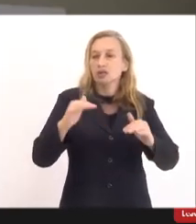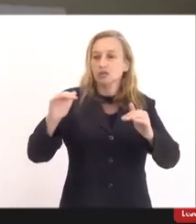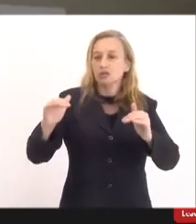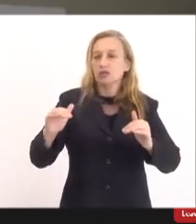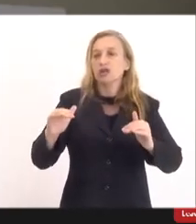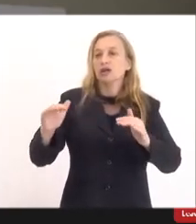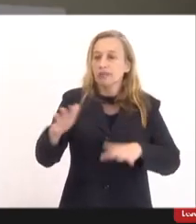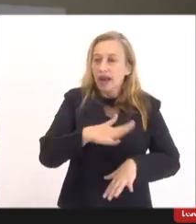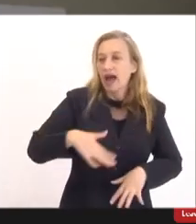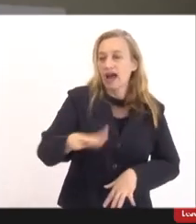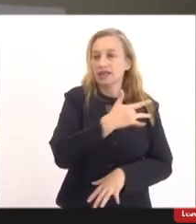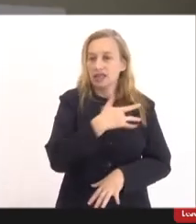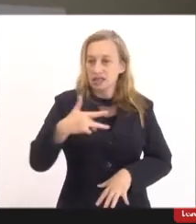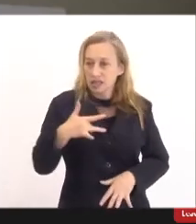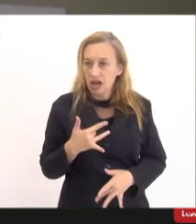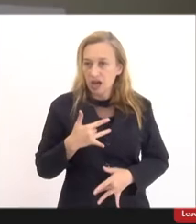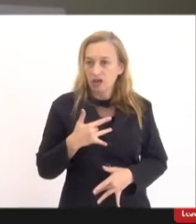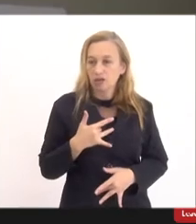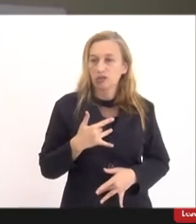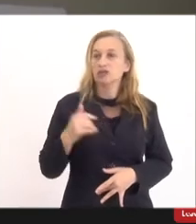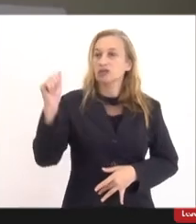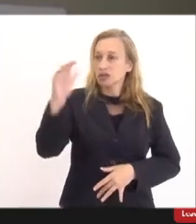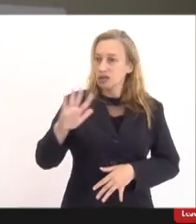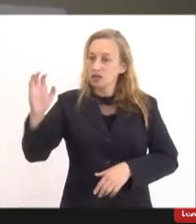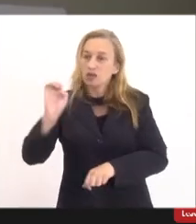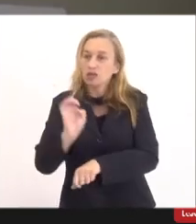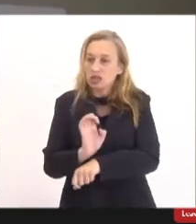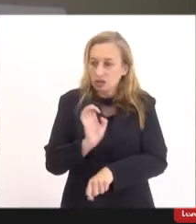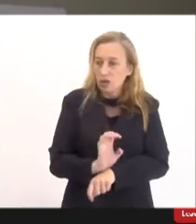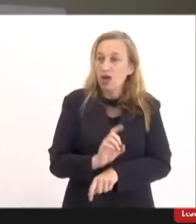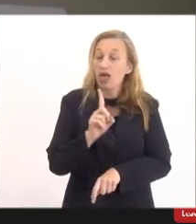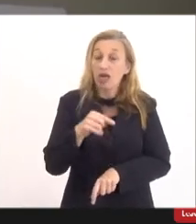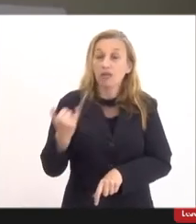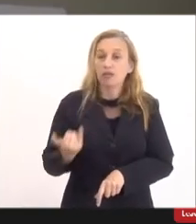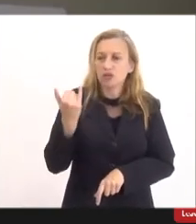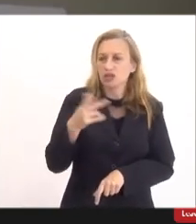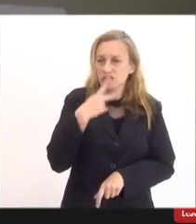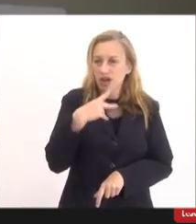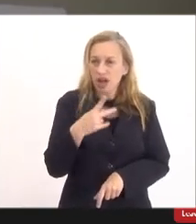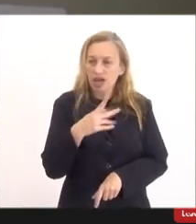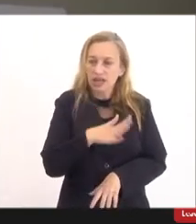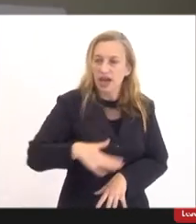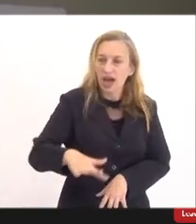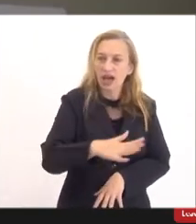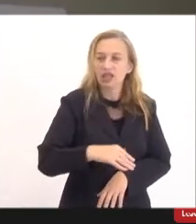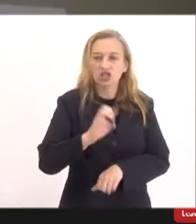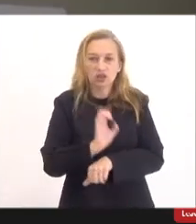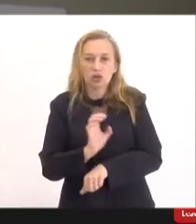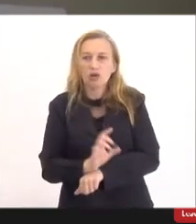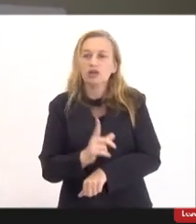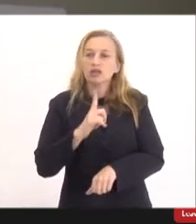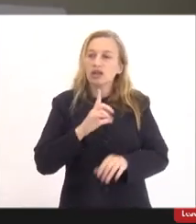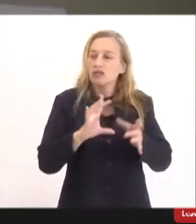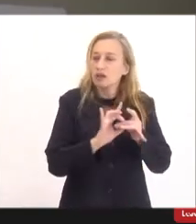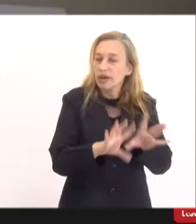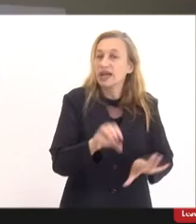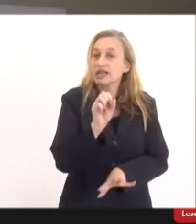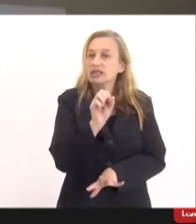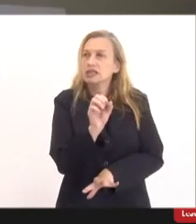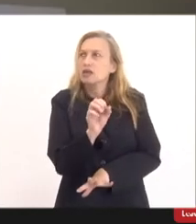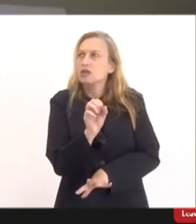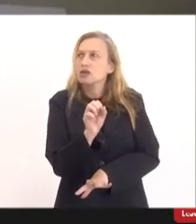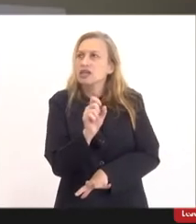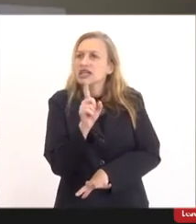tanto em âmbito nacional quanto em âmbito estadual, vale destacar que em âmbito estadual houve uma deliberação CIB,